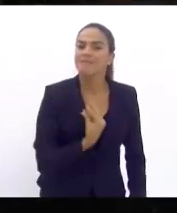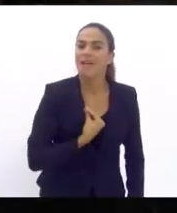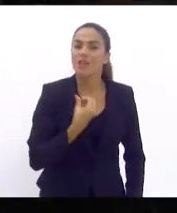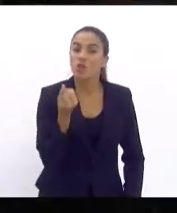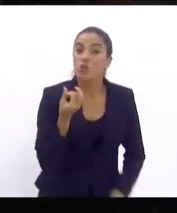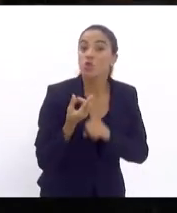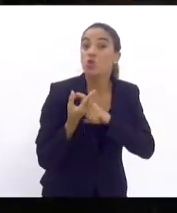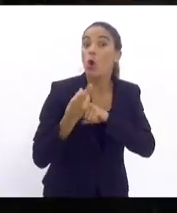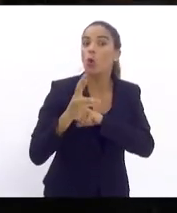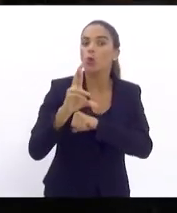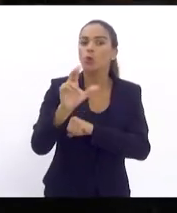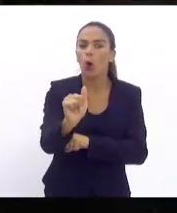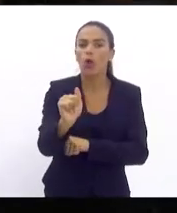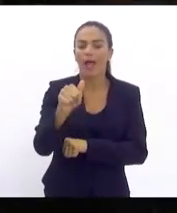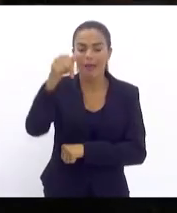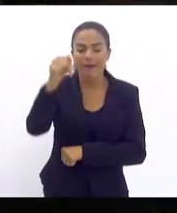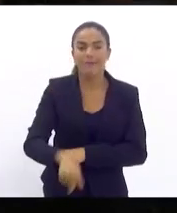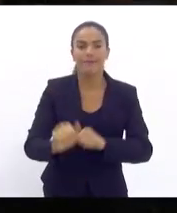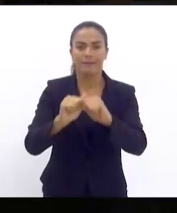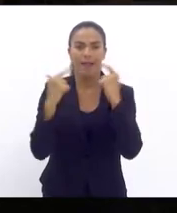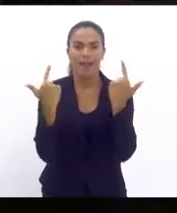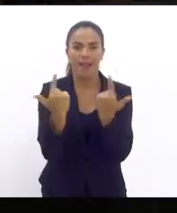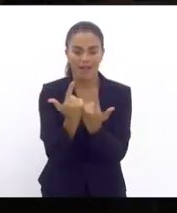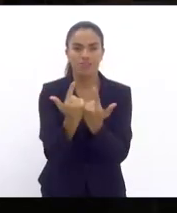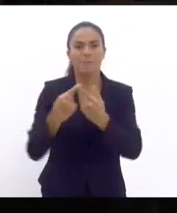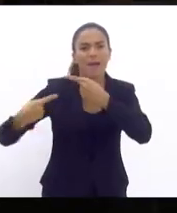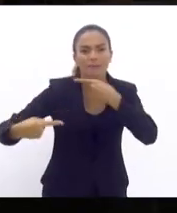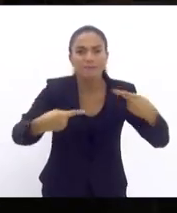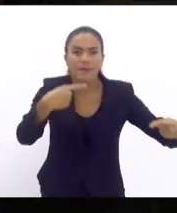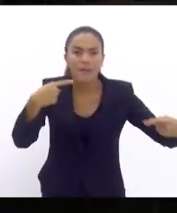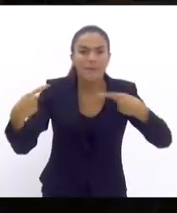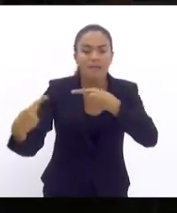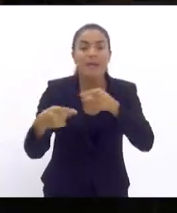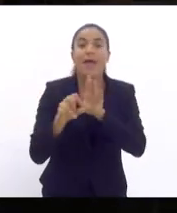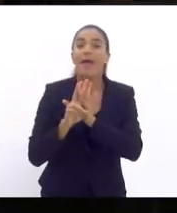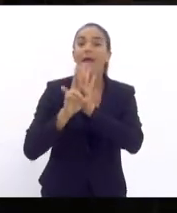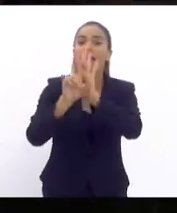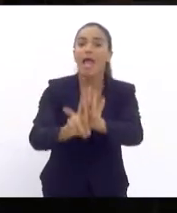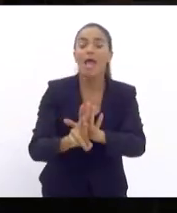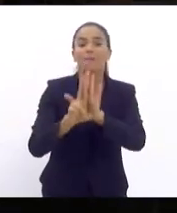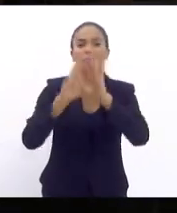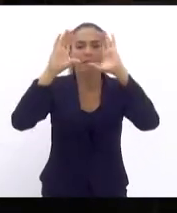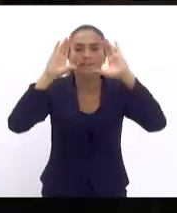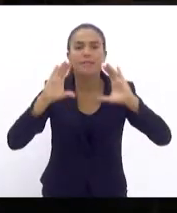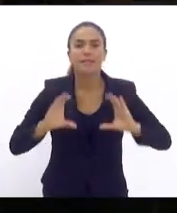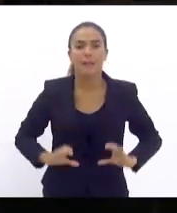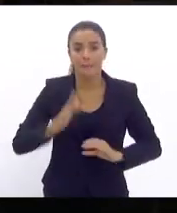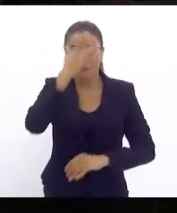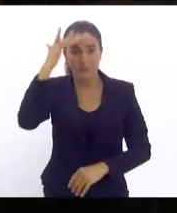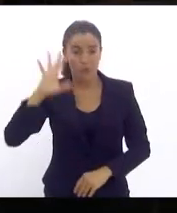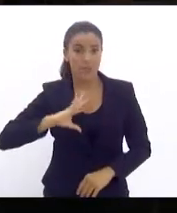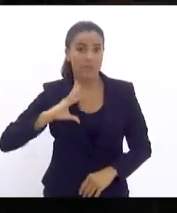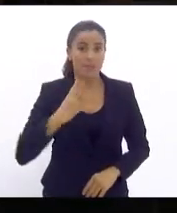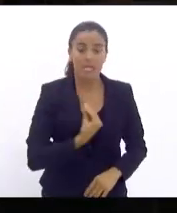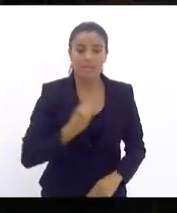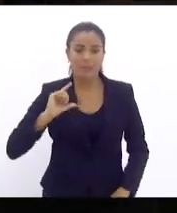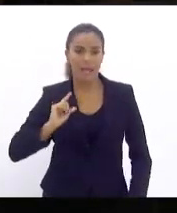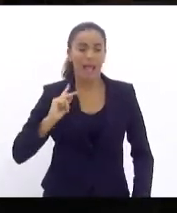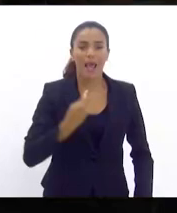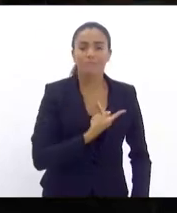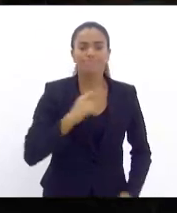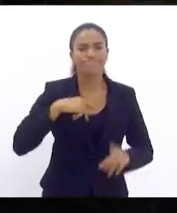doutora, que está nessa casa para intervir no debate público em nome da entrega da cidadania para pessoas transexuais, travestis,